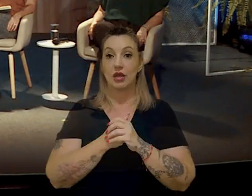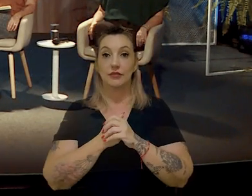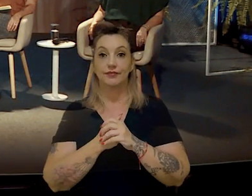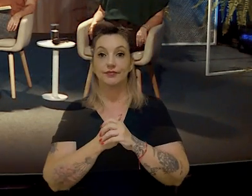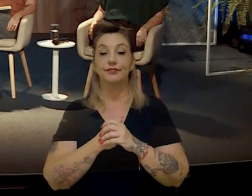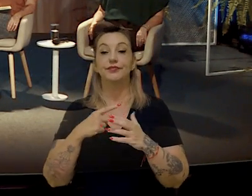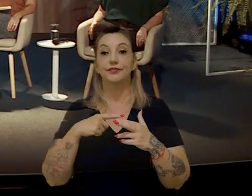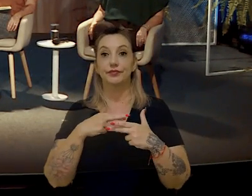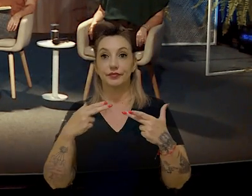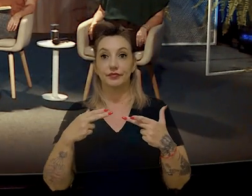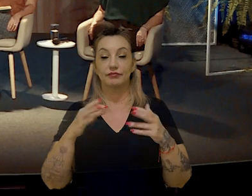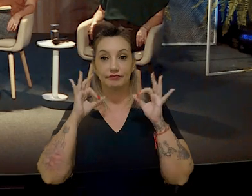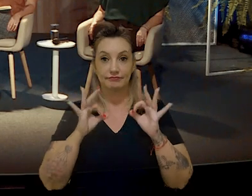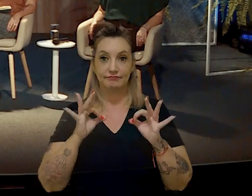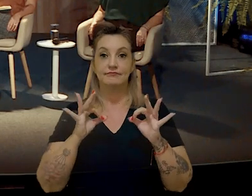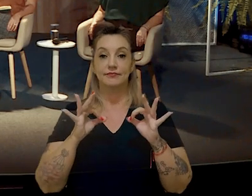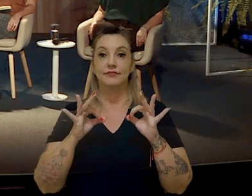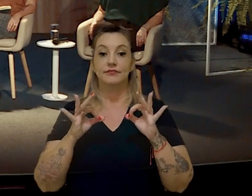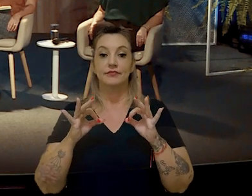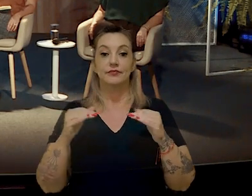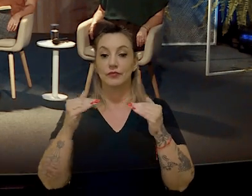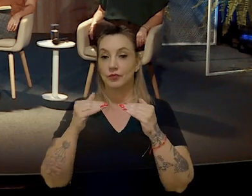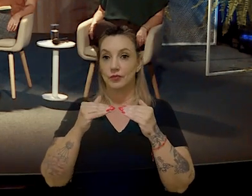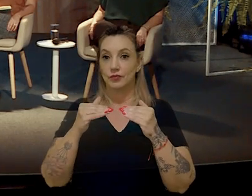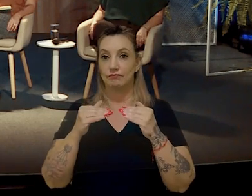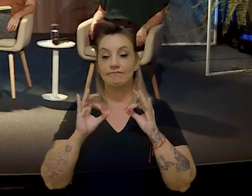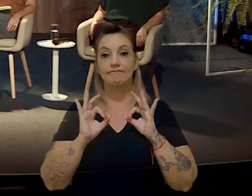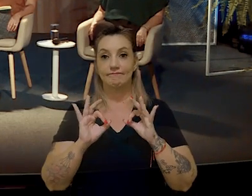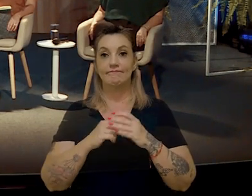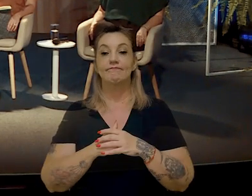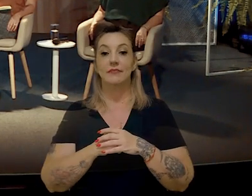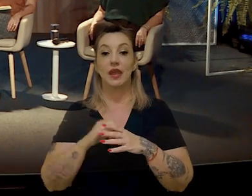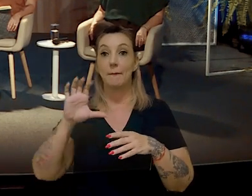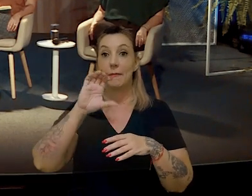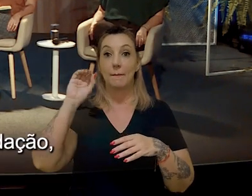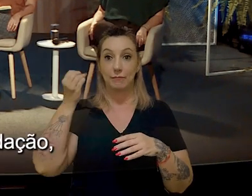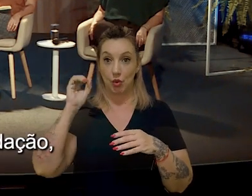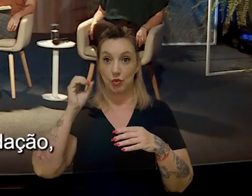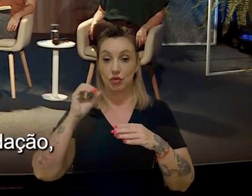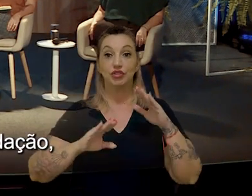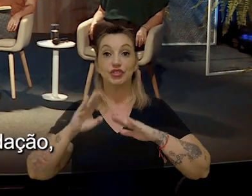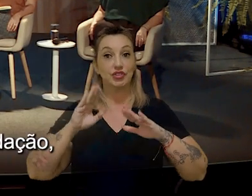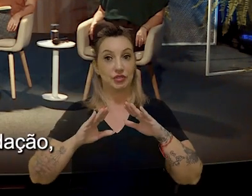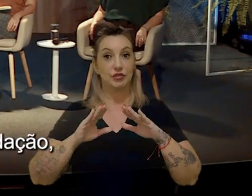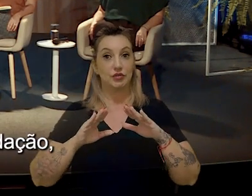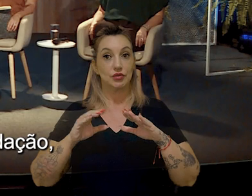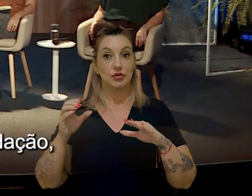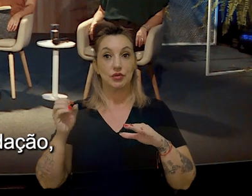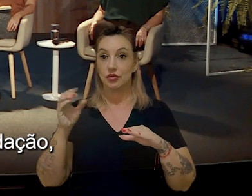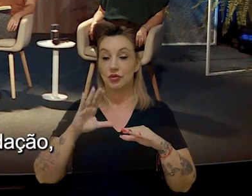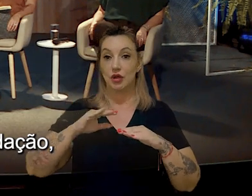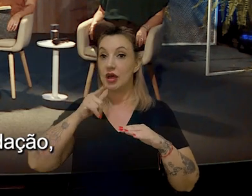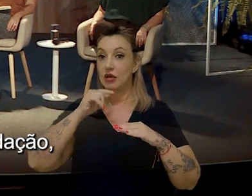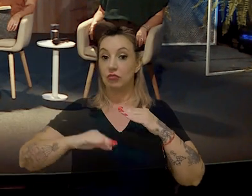E tem uma assertividade, uma acuidade muito grande. O mapa de Porto Alegre, de acordo com esse nosso mapa de